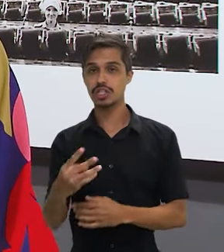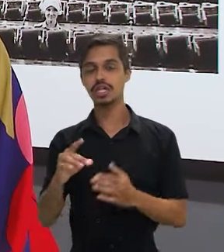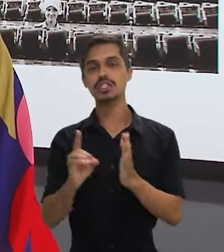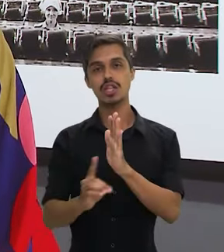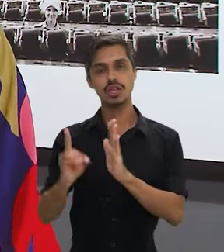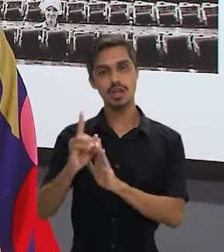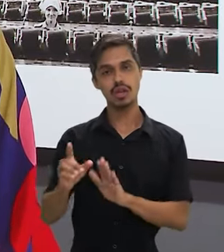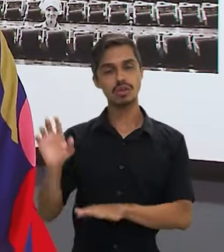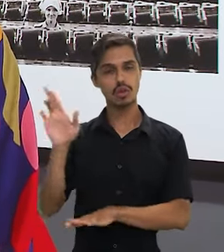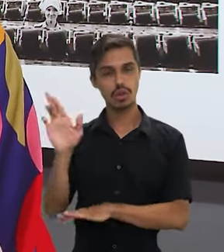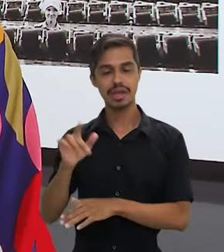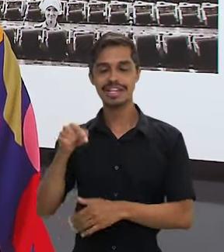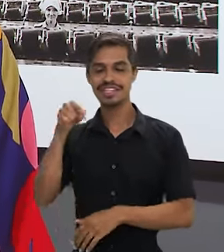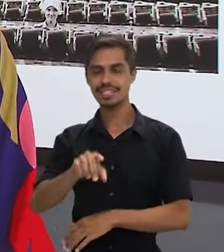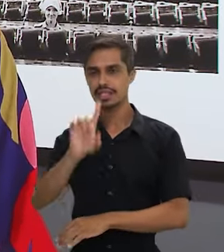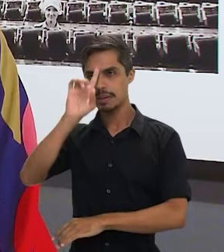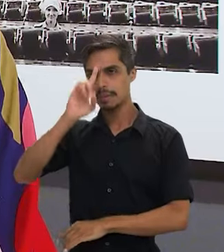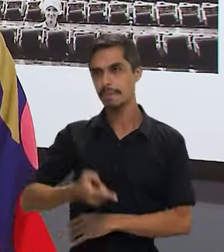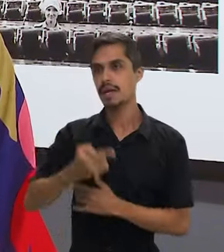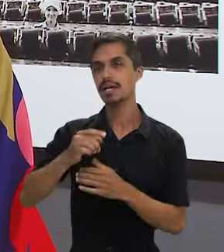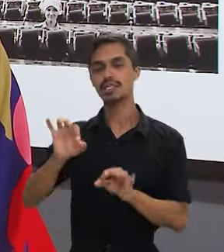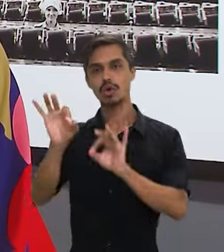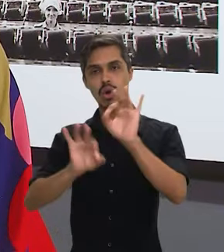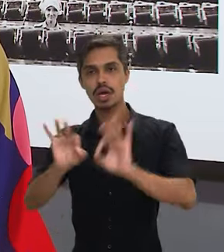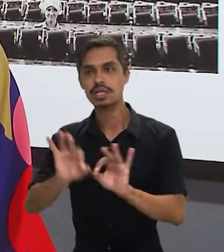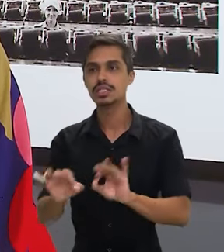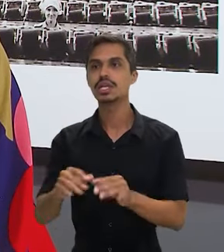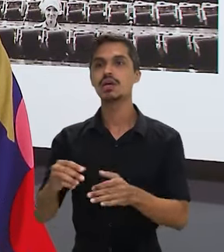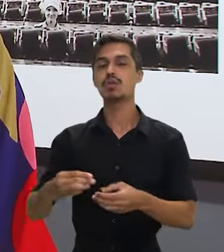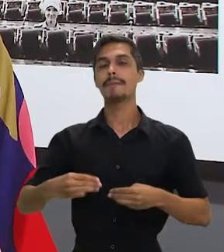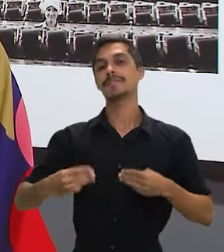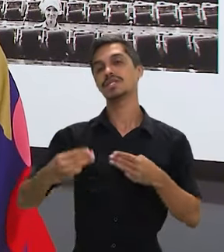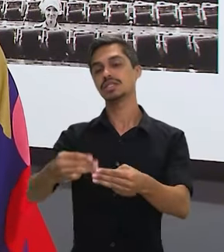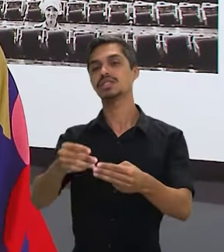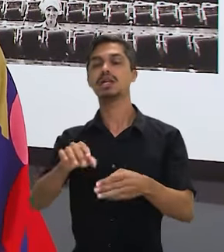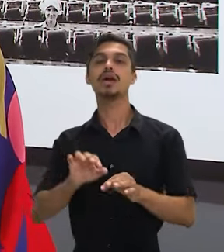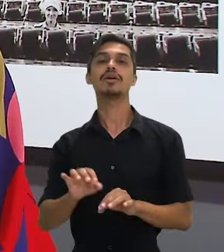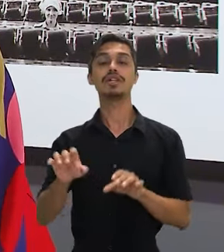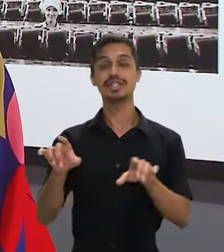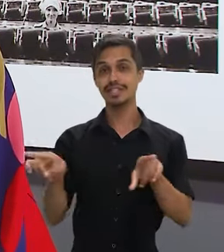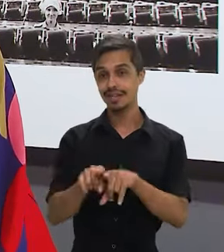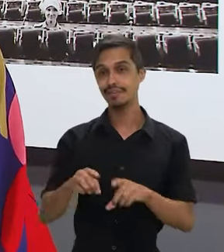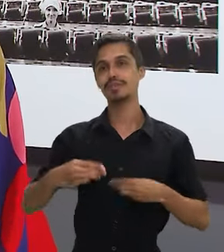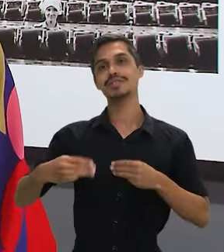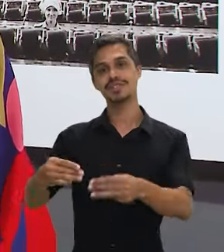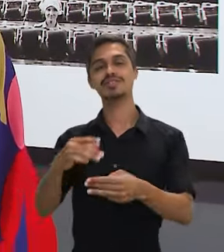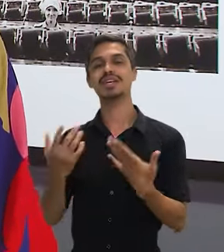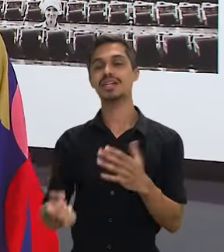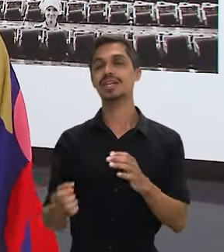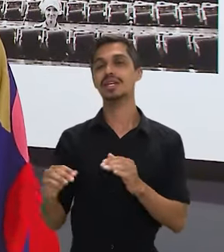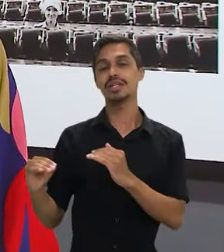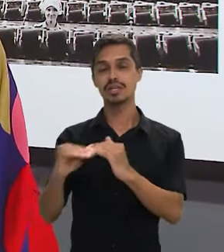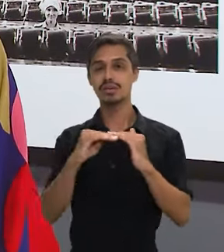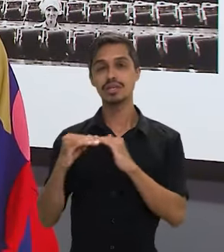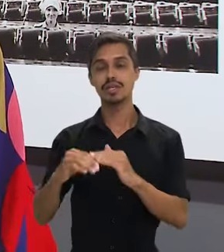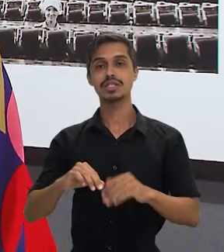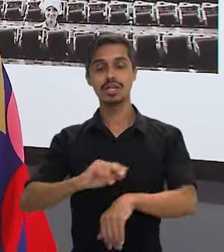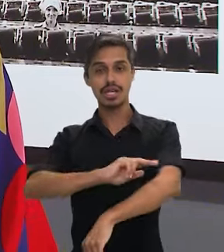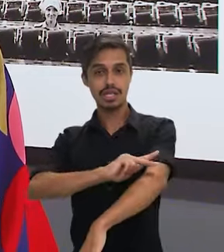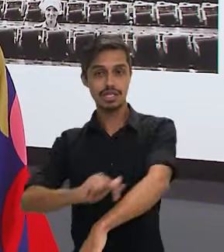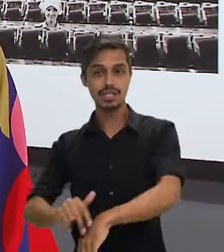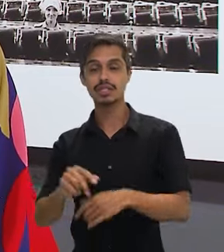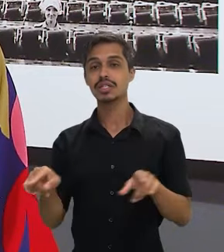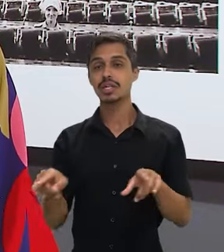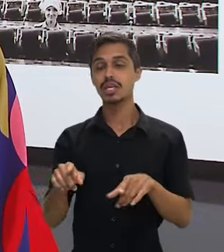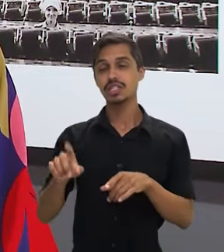do presidente Lula, ele institui e reestrutura também, né, alguns ministérios, inclusive o Ministério da Igualdade Racial. Foi um ano desafiador,